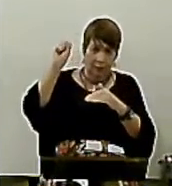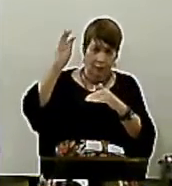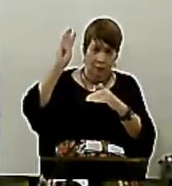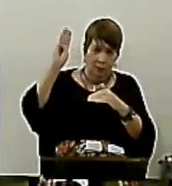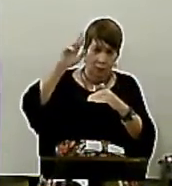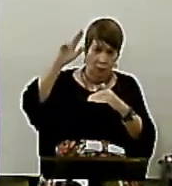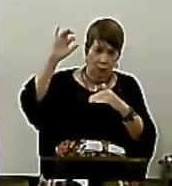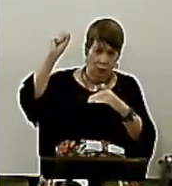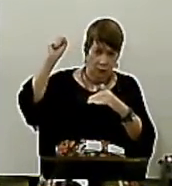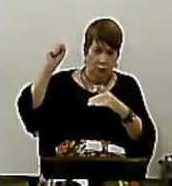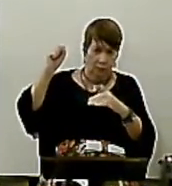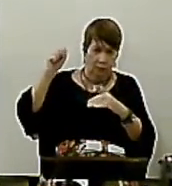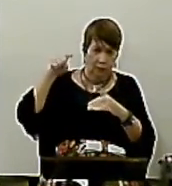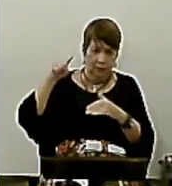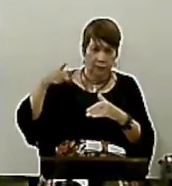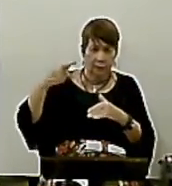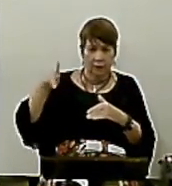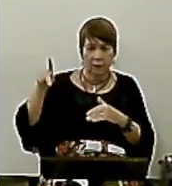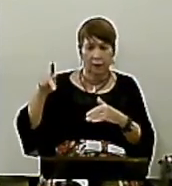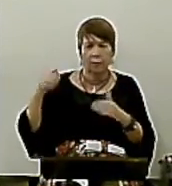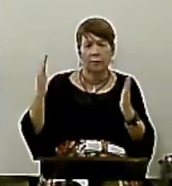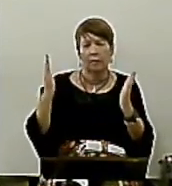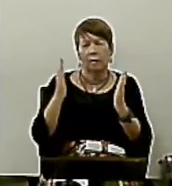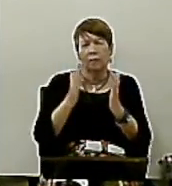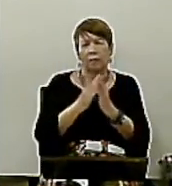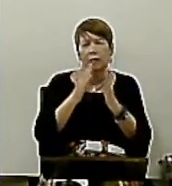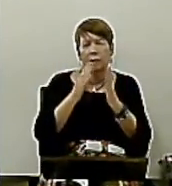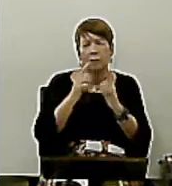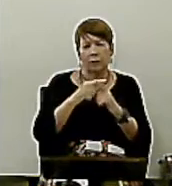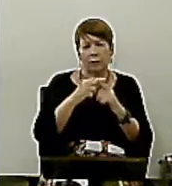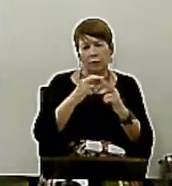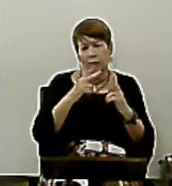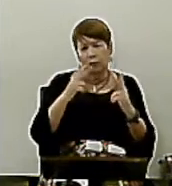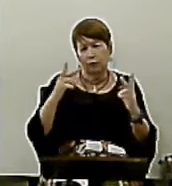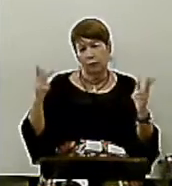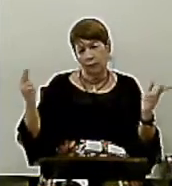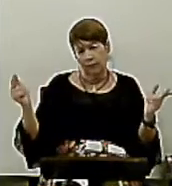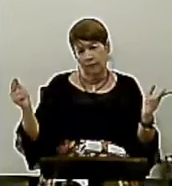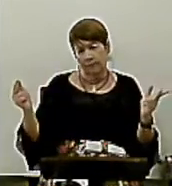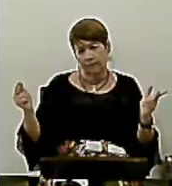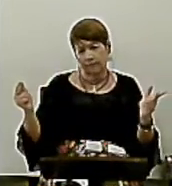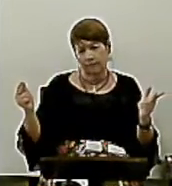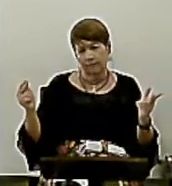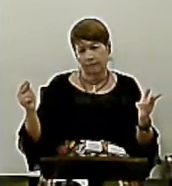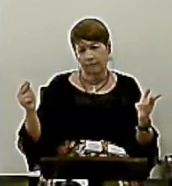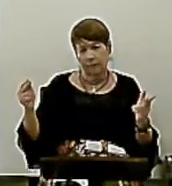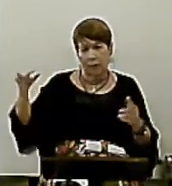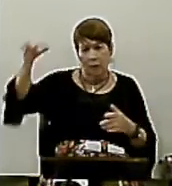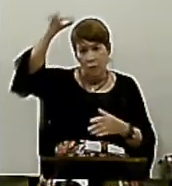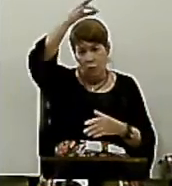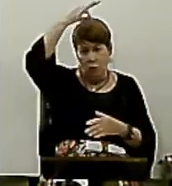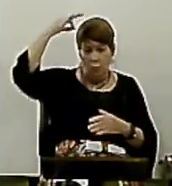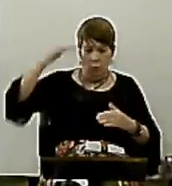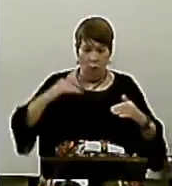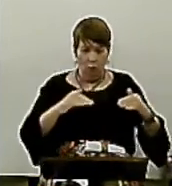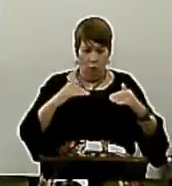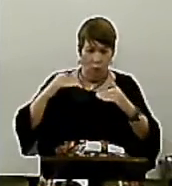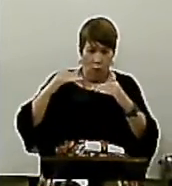nós Vivemos aí No meio De várias Igrejas Que ensinam Que ser cheio Do Espírito Santo É perder A razão